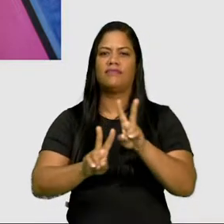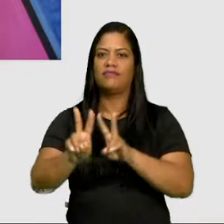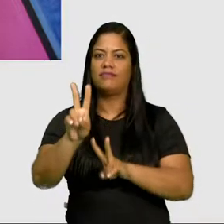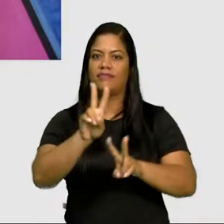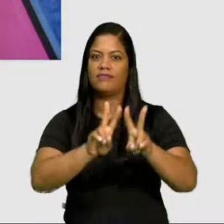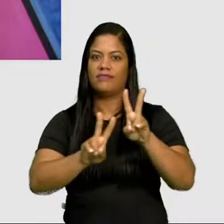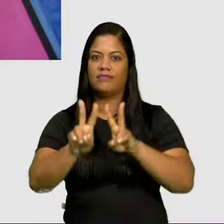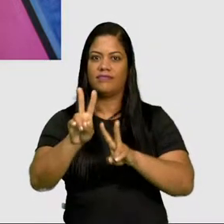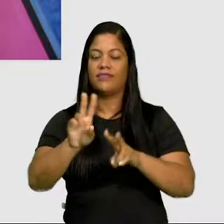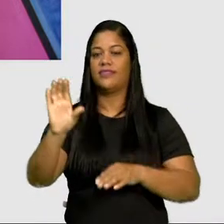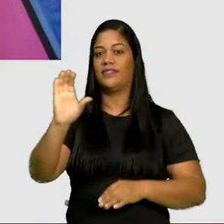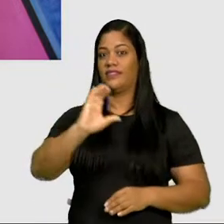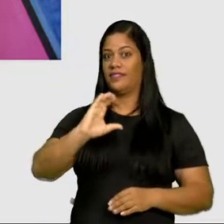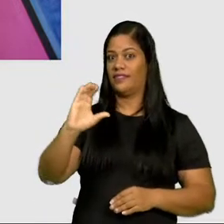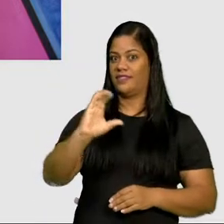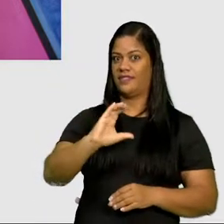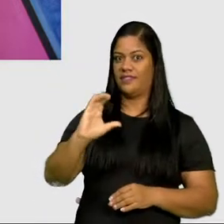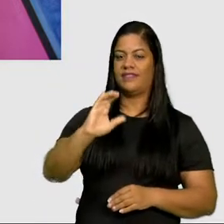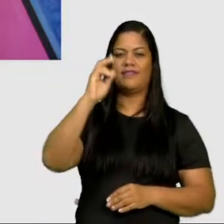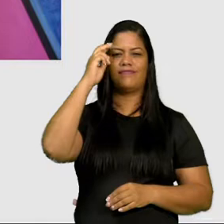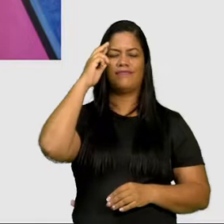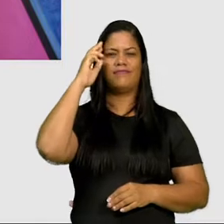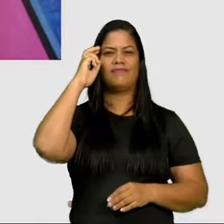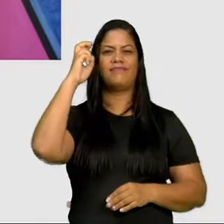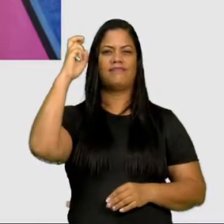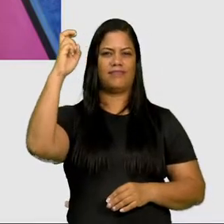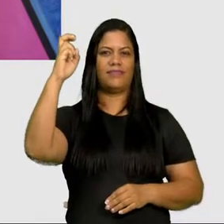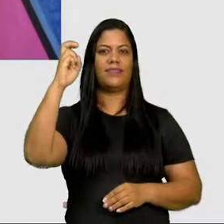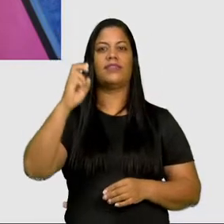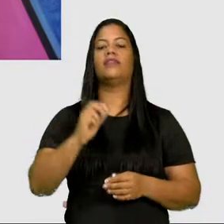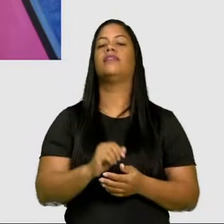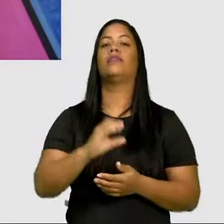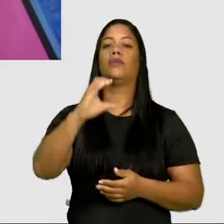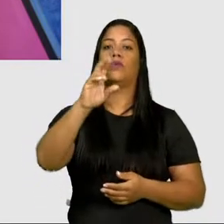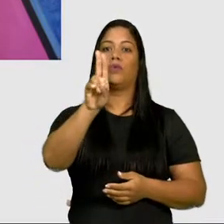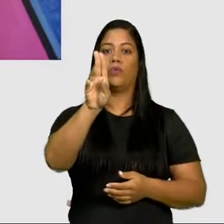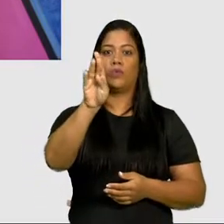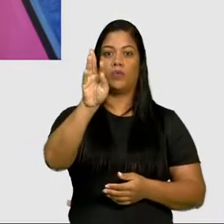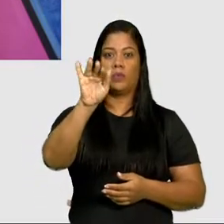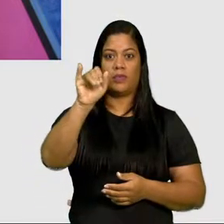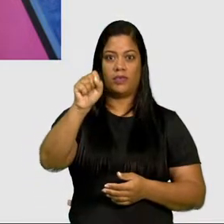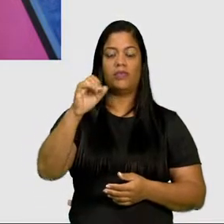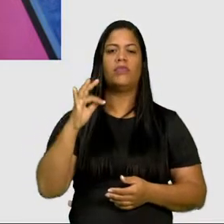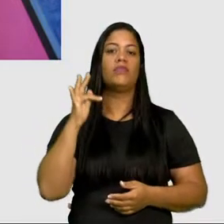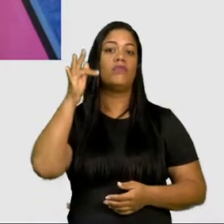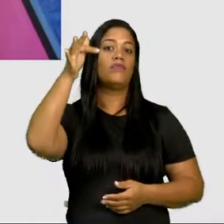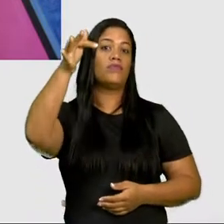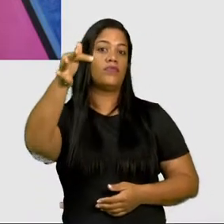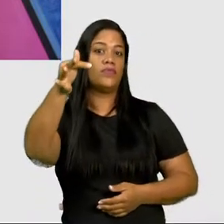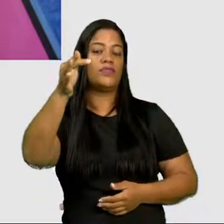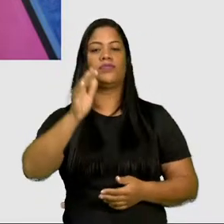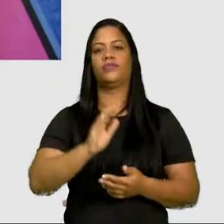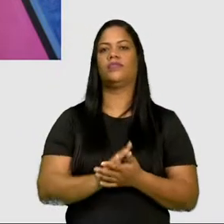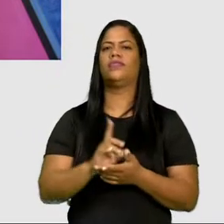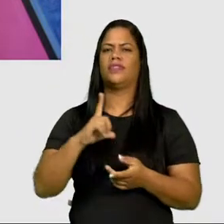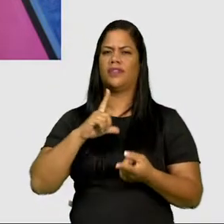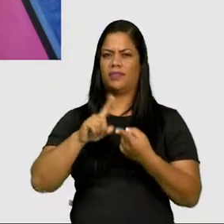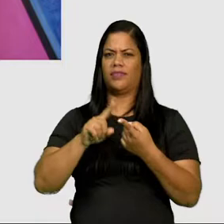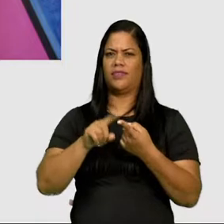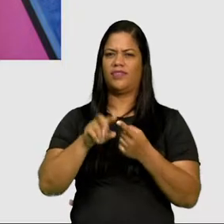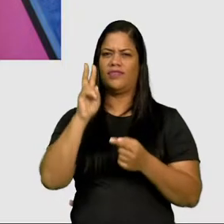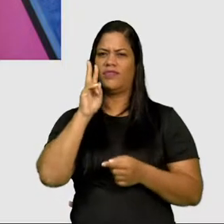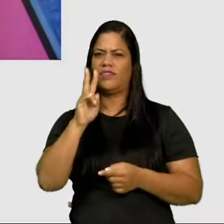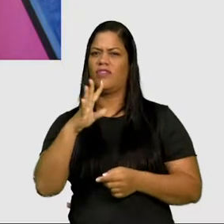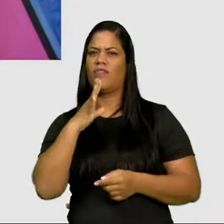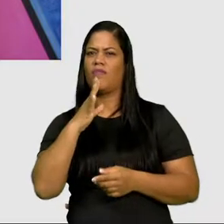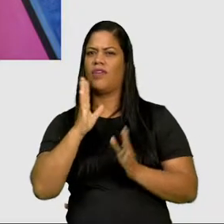intelectual e científica, foi influenciado pelo cubismo e pelo futurismo. Aqui a gente já vê algumas formas que a gente